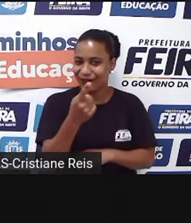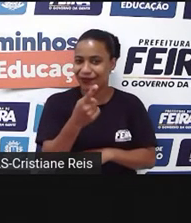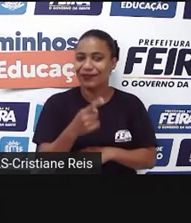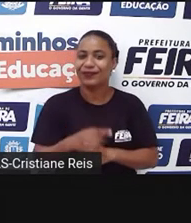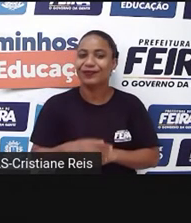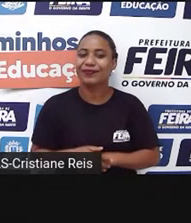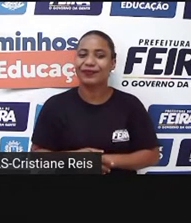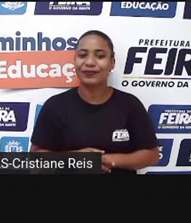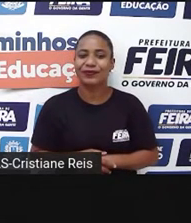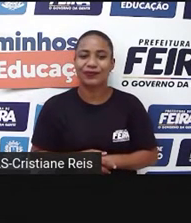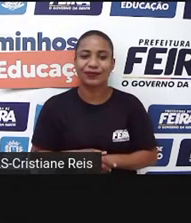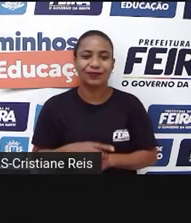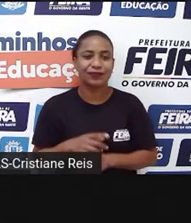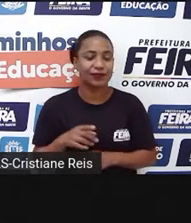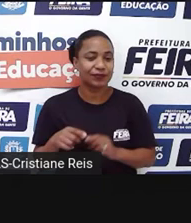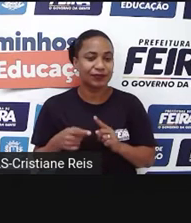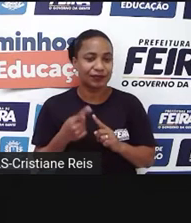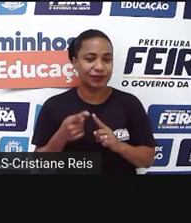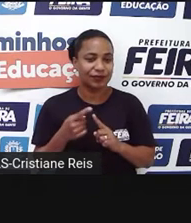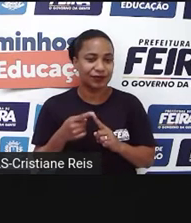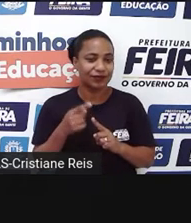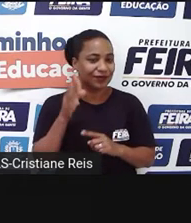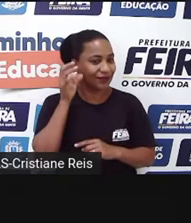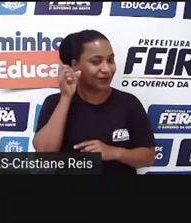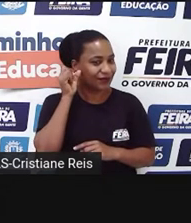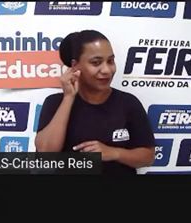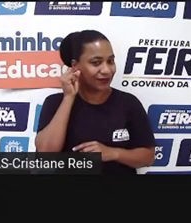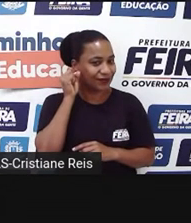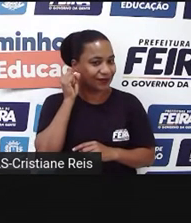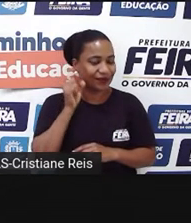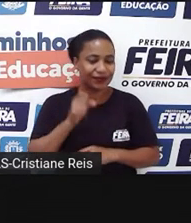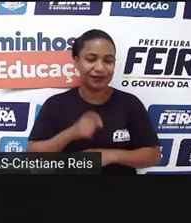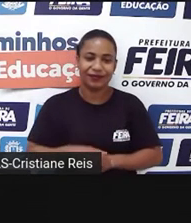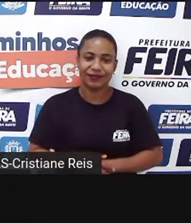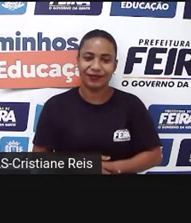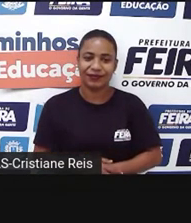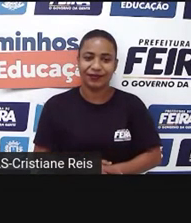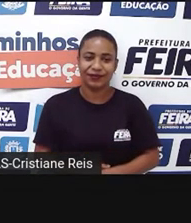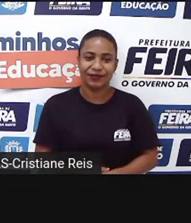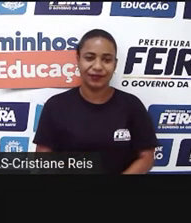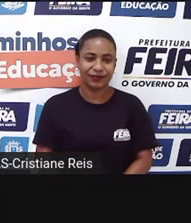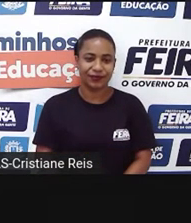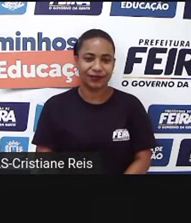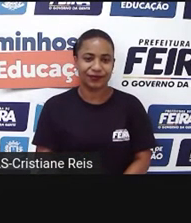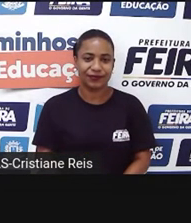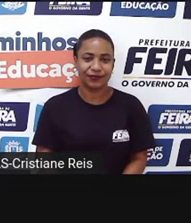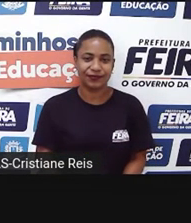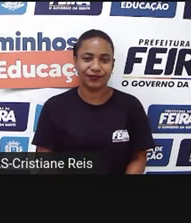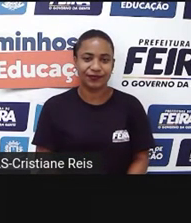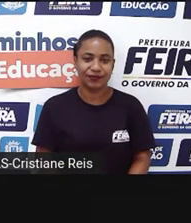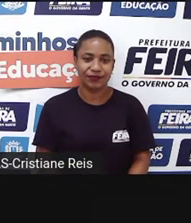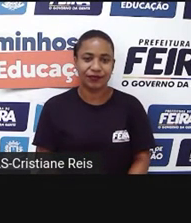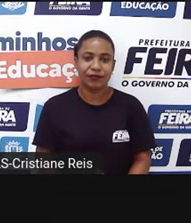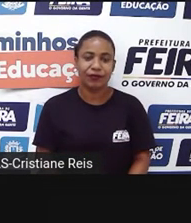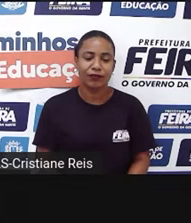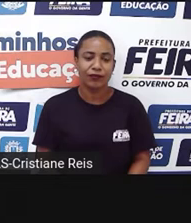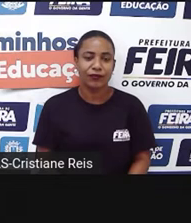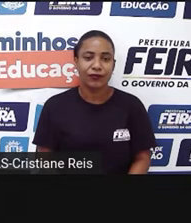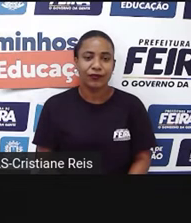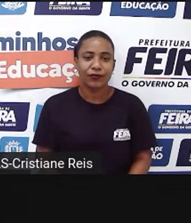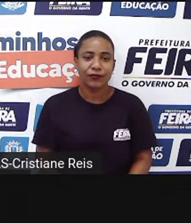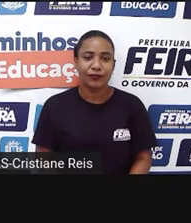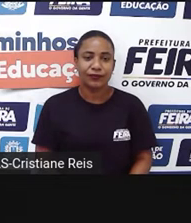ouvir, por favor. Elsinore, a platform before the castle the ghost enters. Horatio,